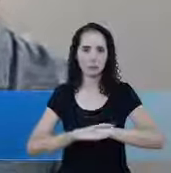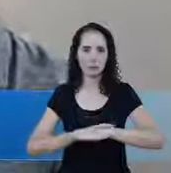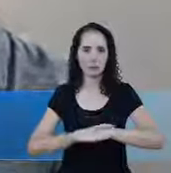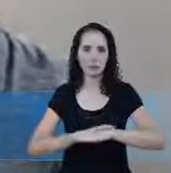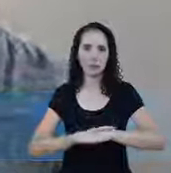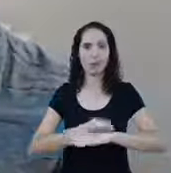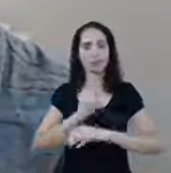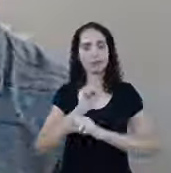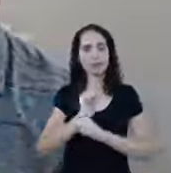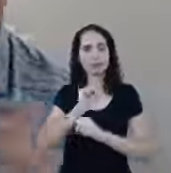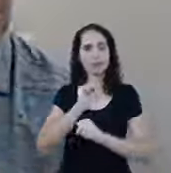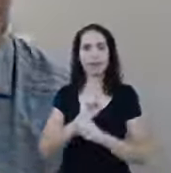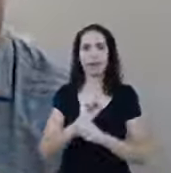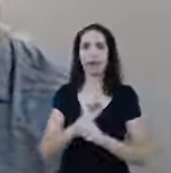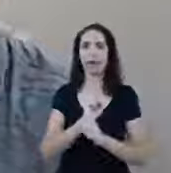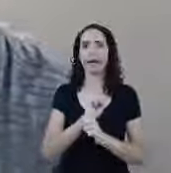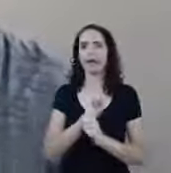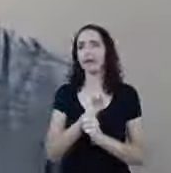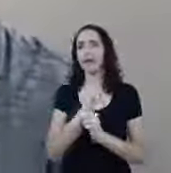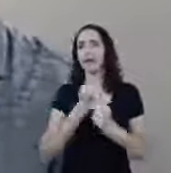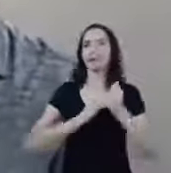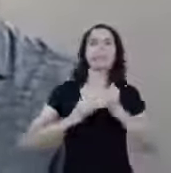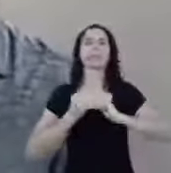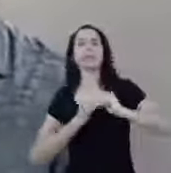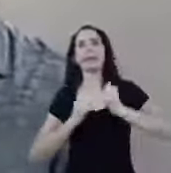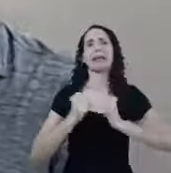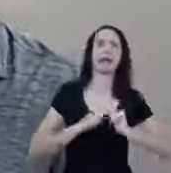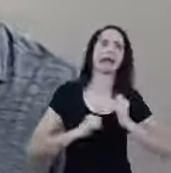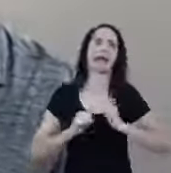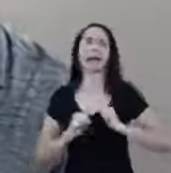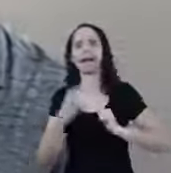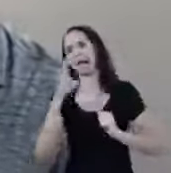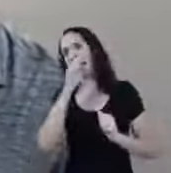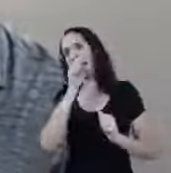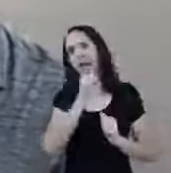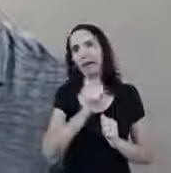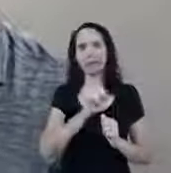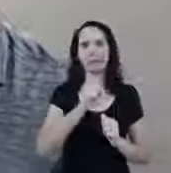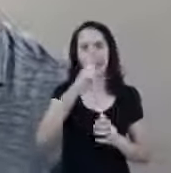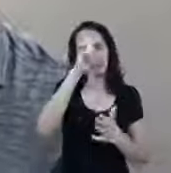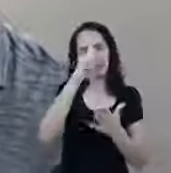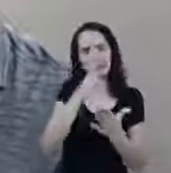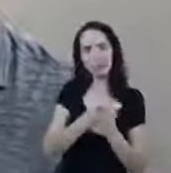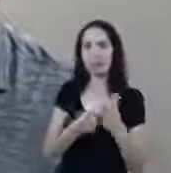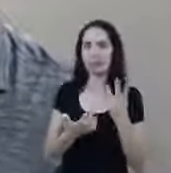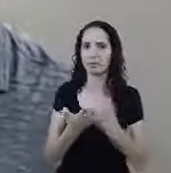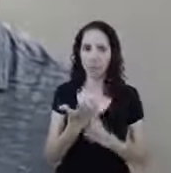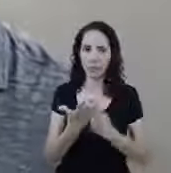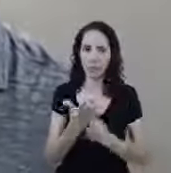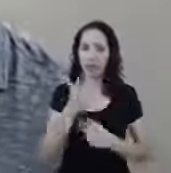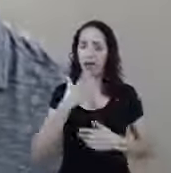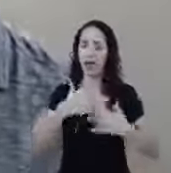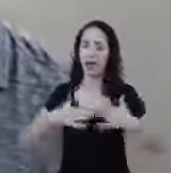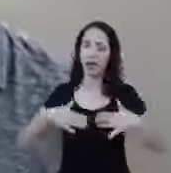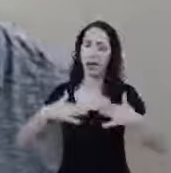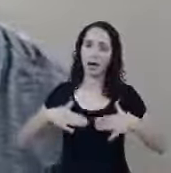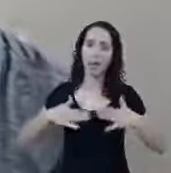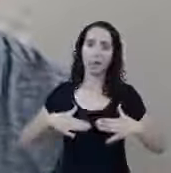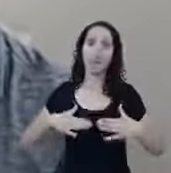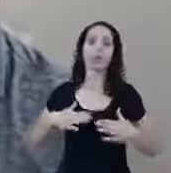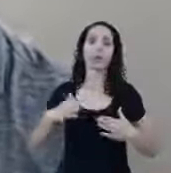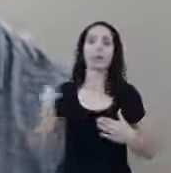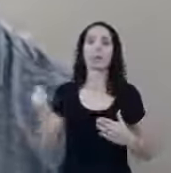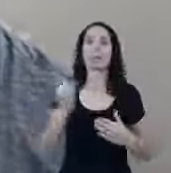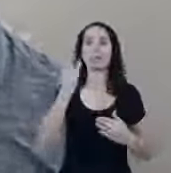Espere Aguarde Não saia desesperado Para tomadas de decisões É importante Você ter uma saúde